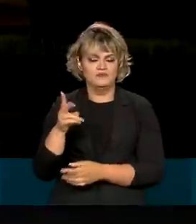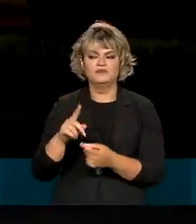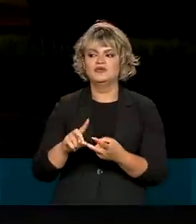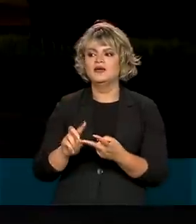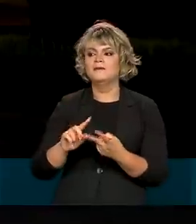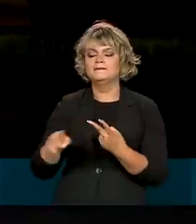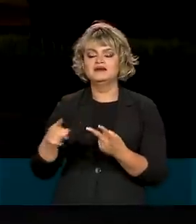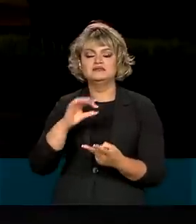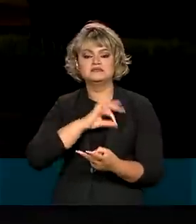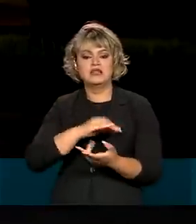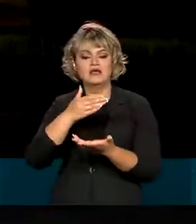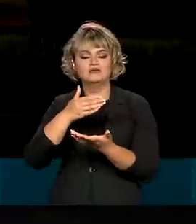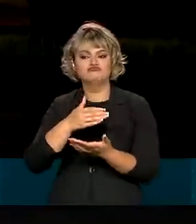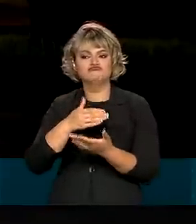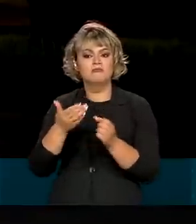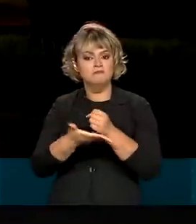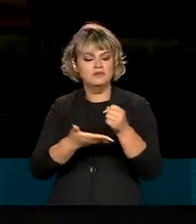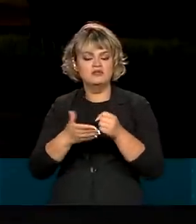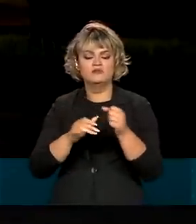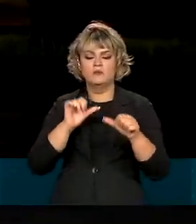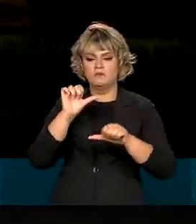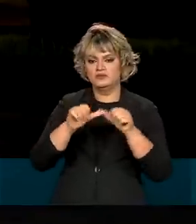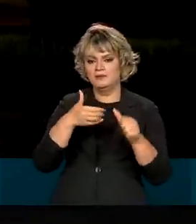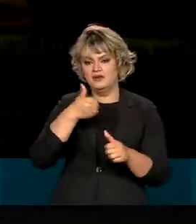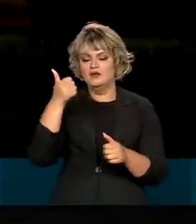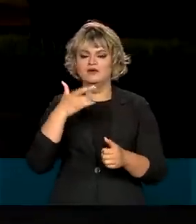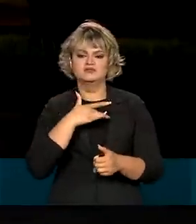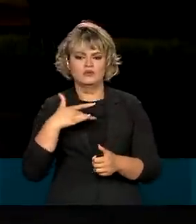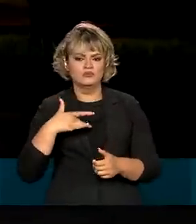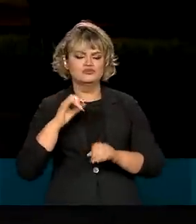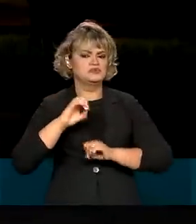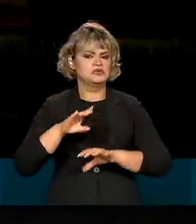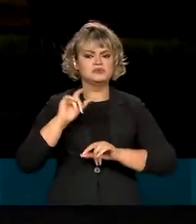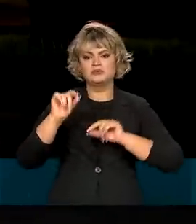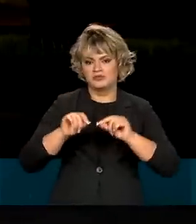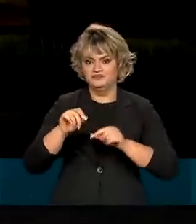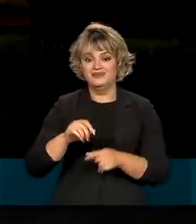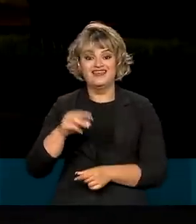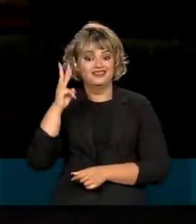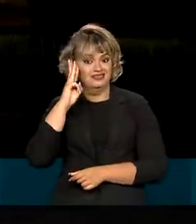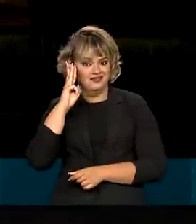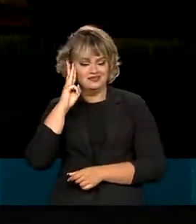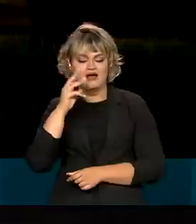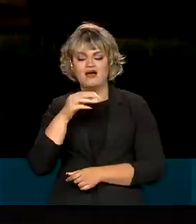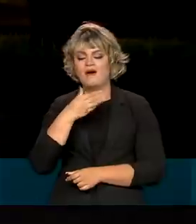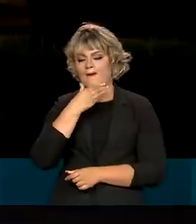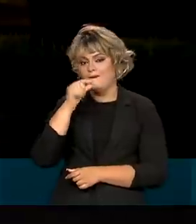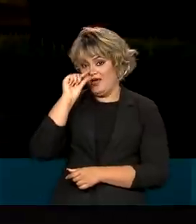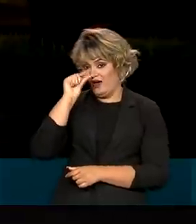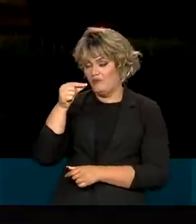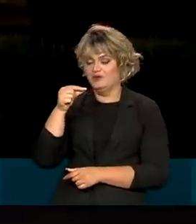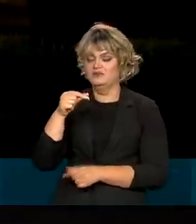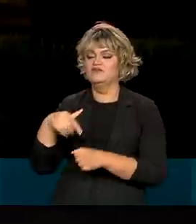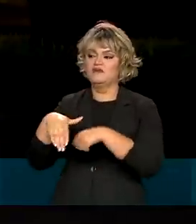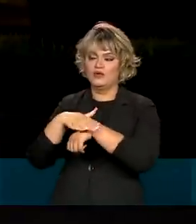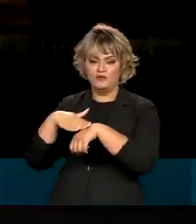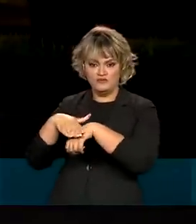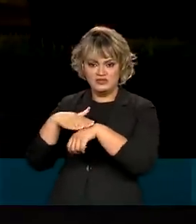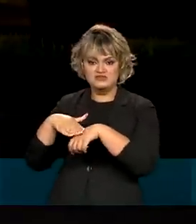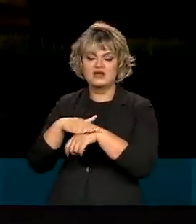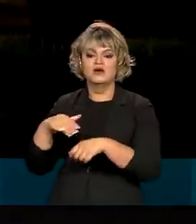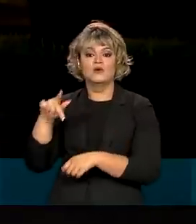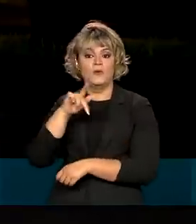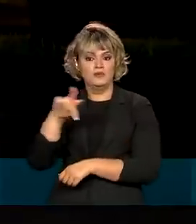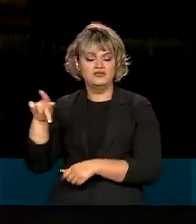real do salário mínimo, além da saúde e educação. Nesta terça-feira, Alckmin deve se encontrar com o presidente da